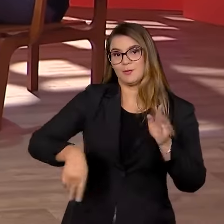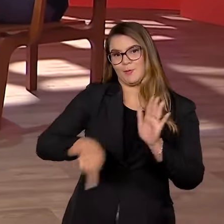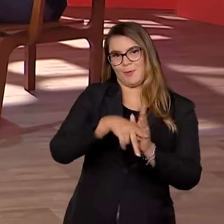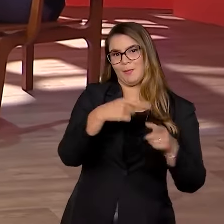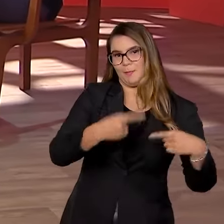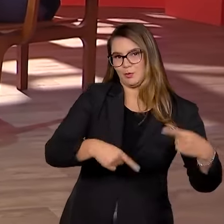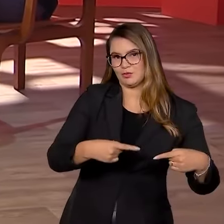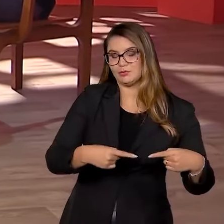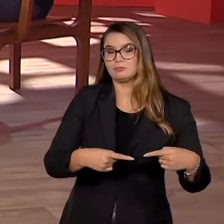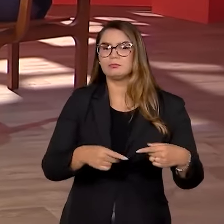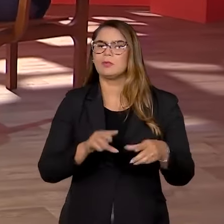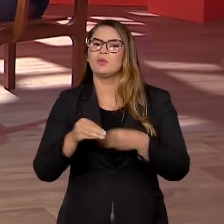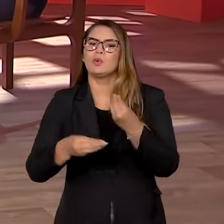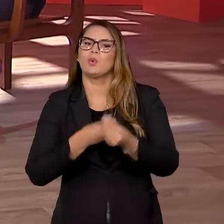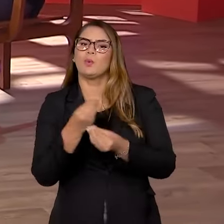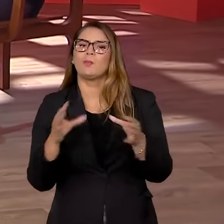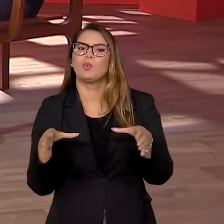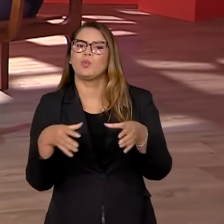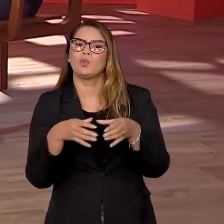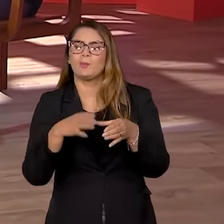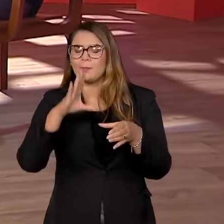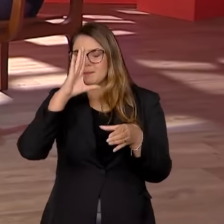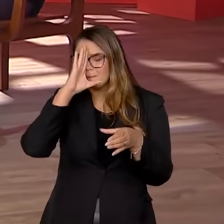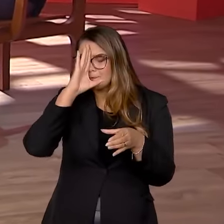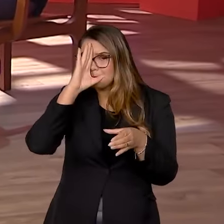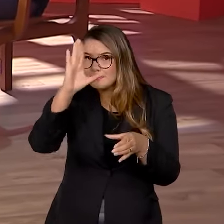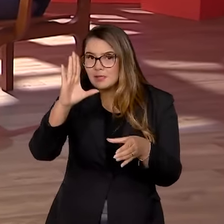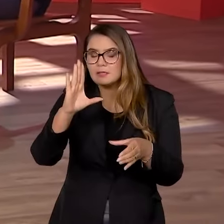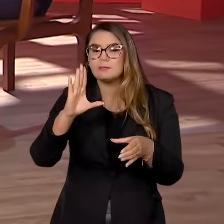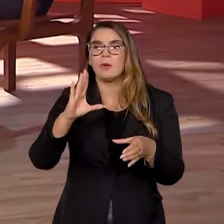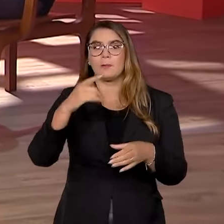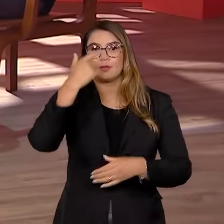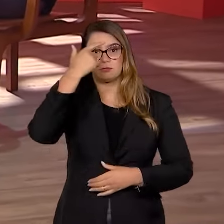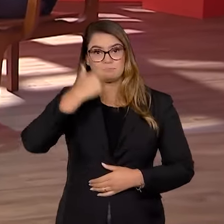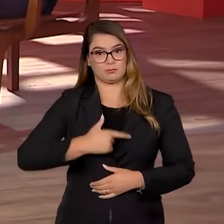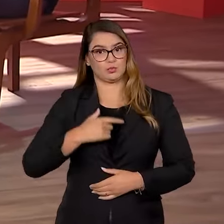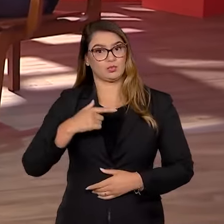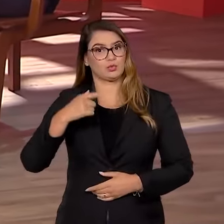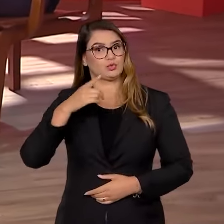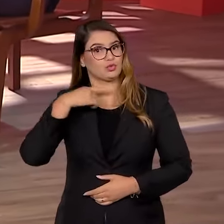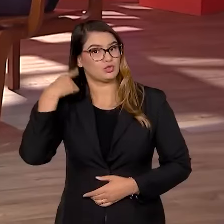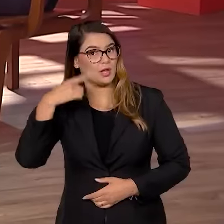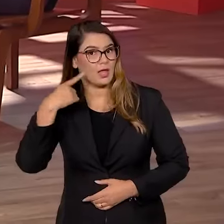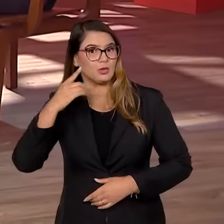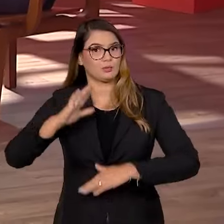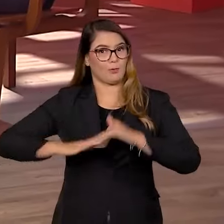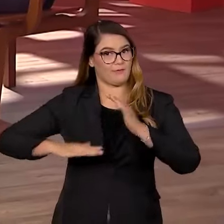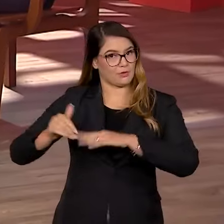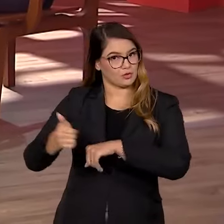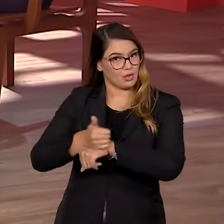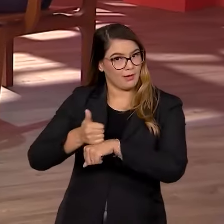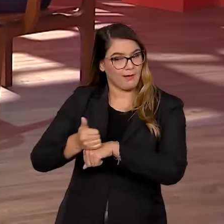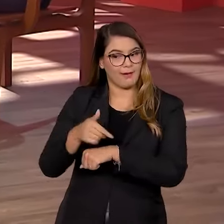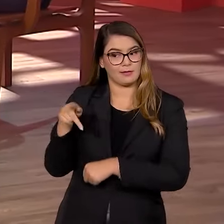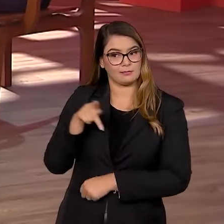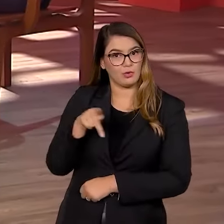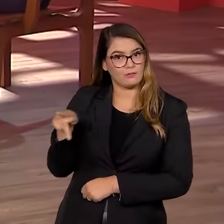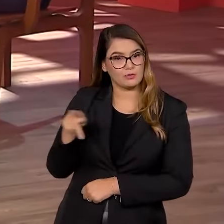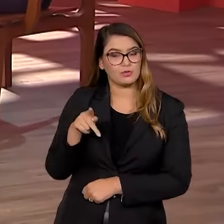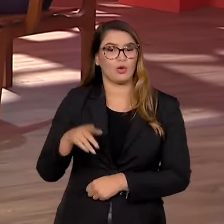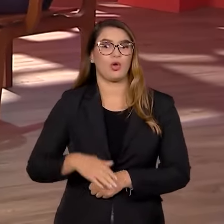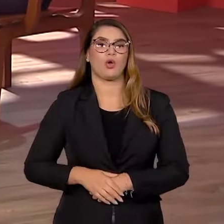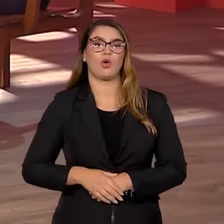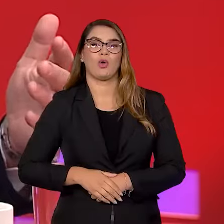política. Agora, como o grupo é formado majoritariamente por operadores do direito, profissionais do direito, professores,